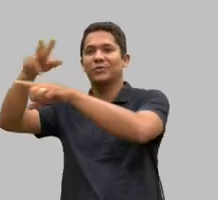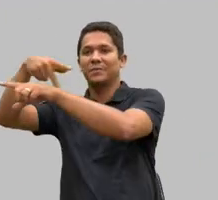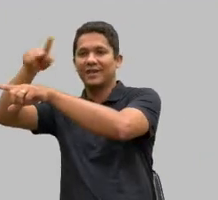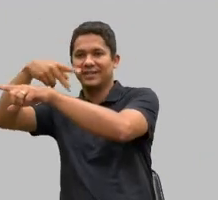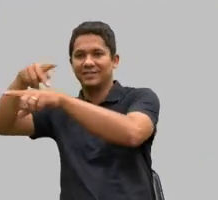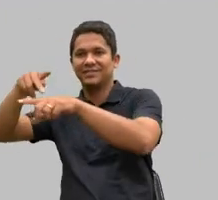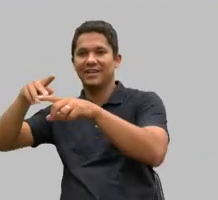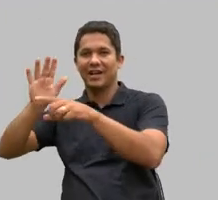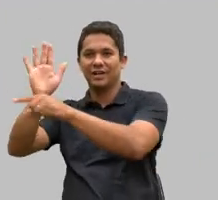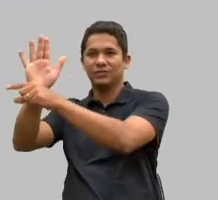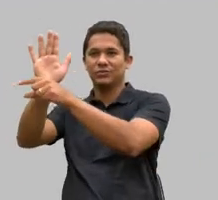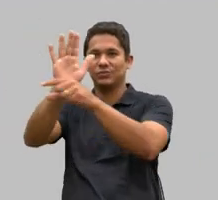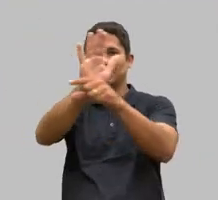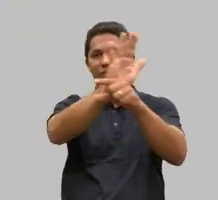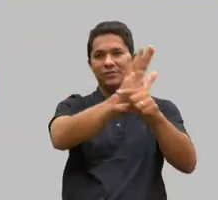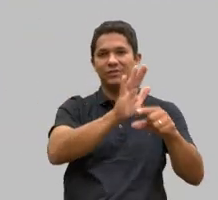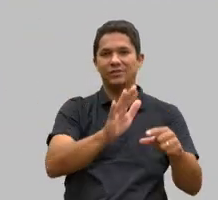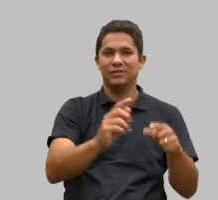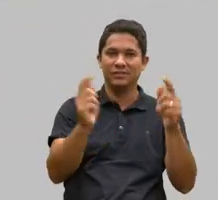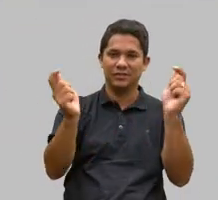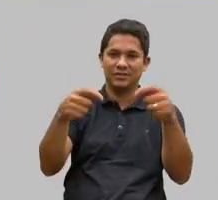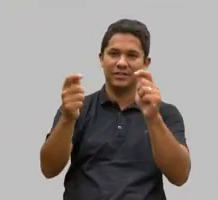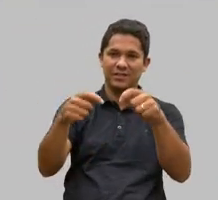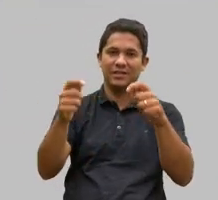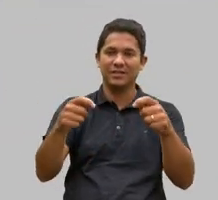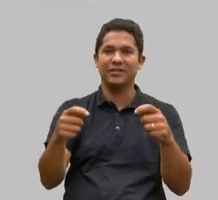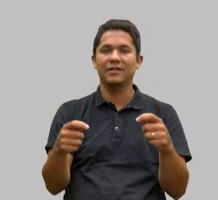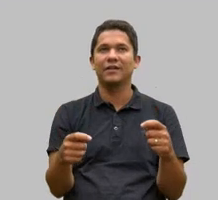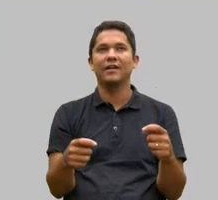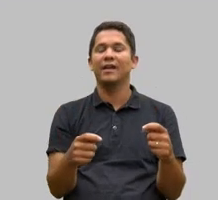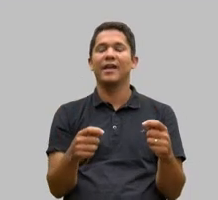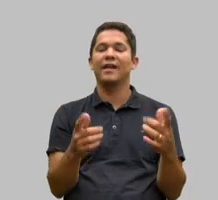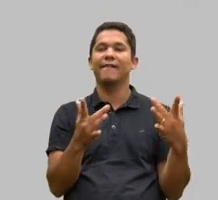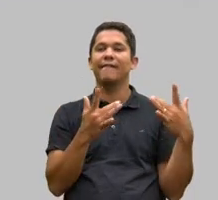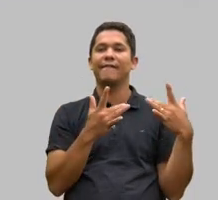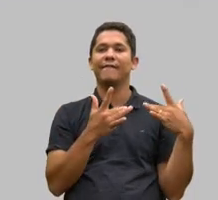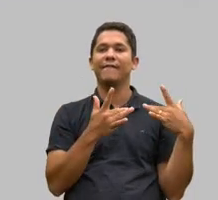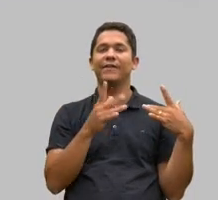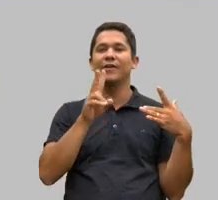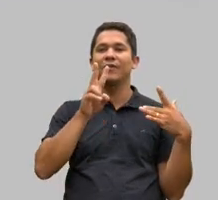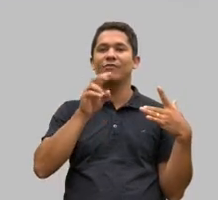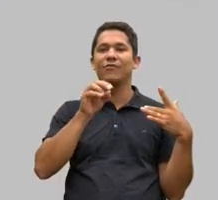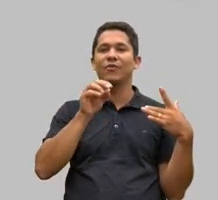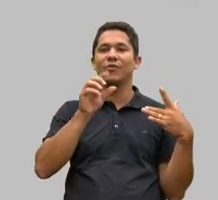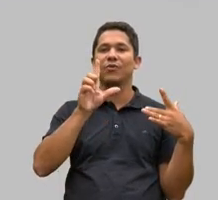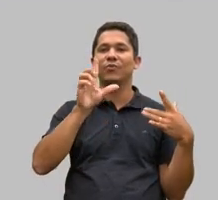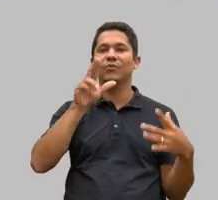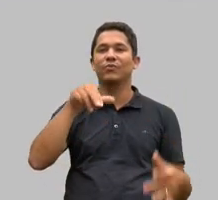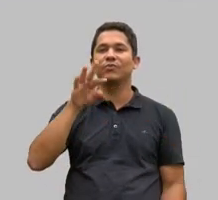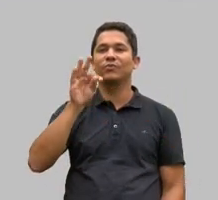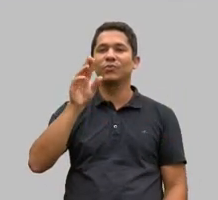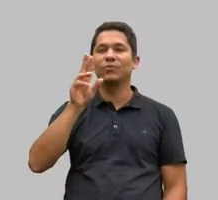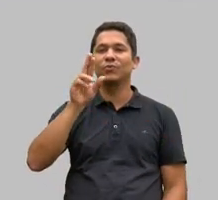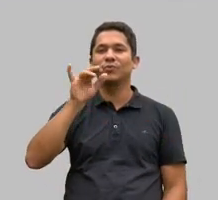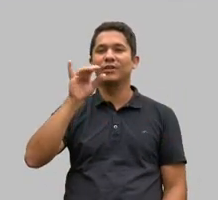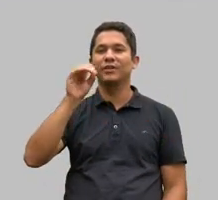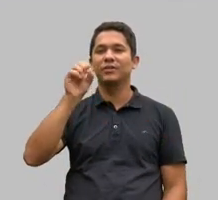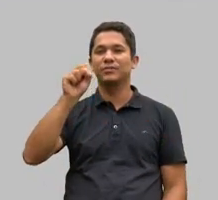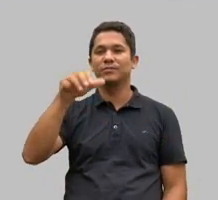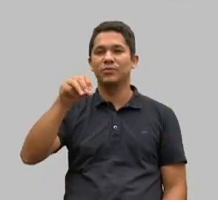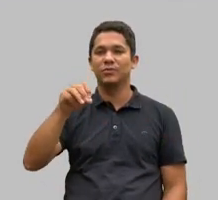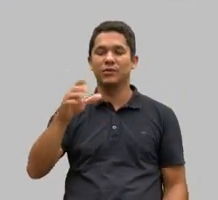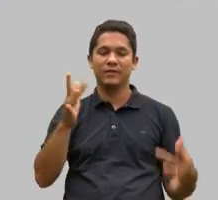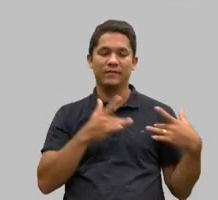ouviram falar dessa oportunidade, volunturismo, a pessoa faz o turismo, hospeda em um local em troca do trabalho voluntário. Isso é muito